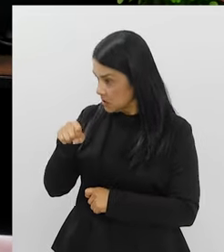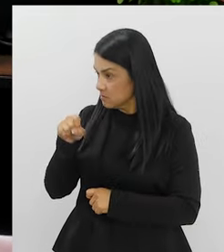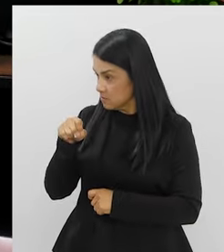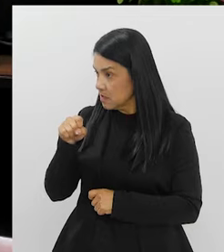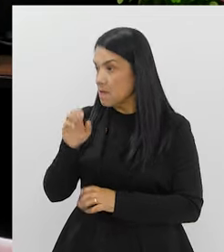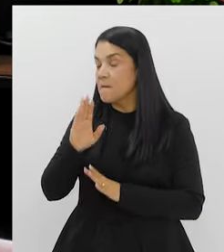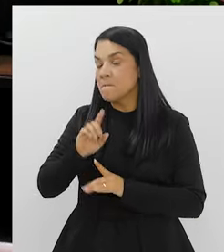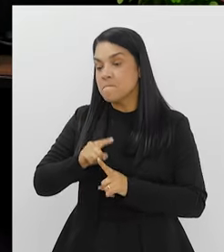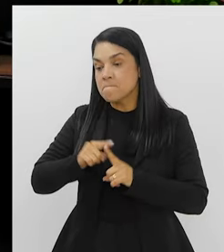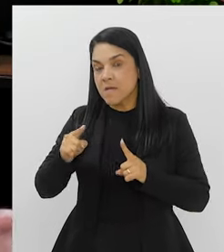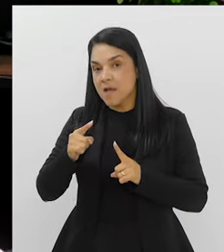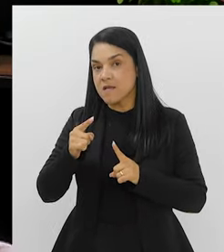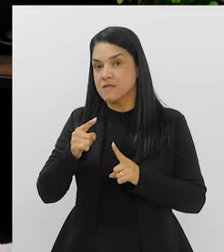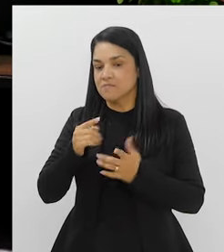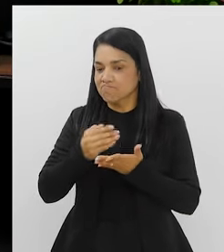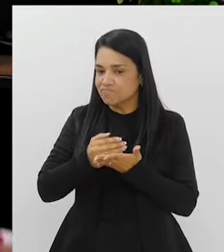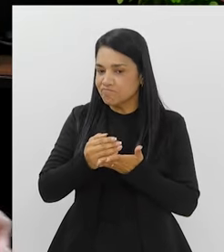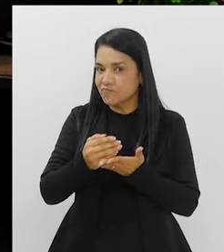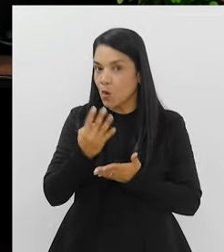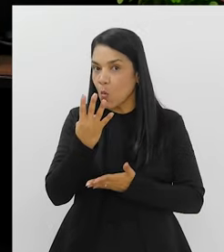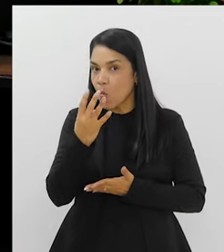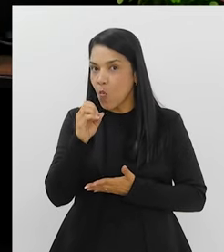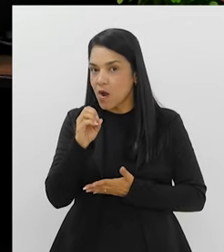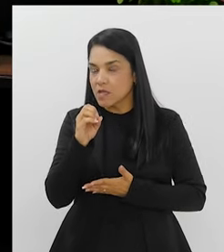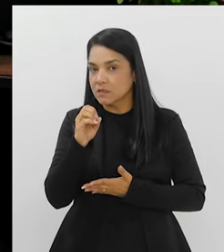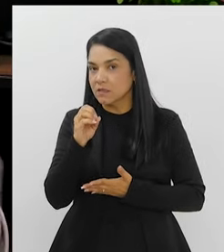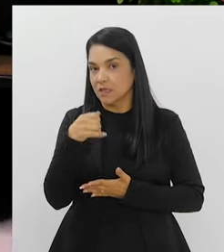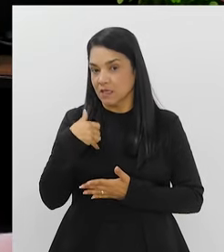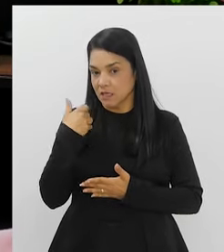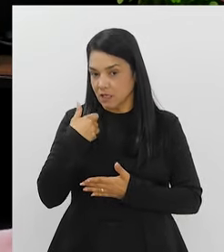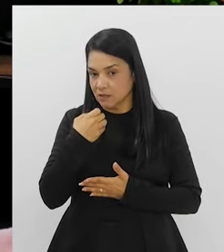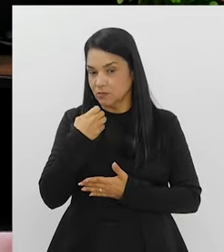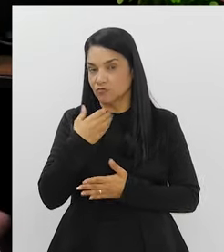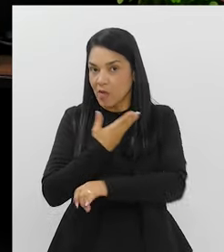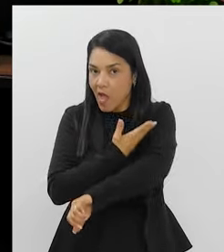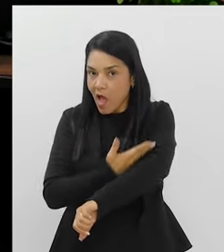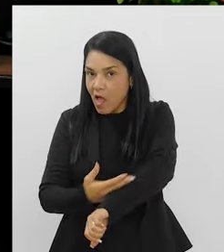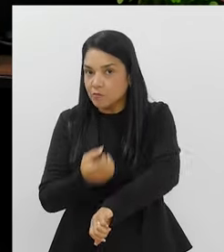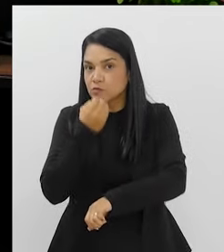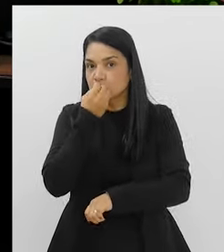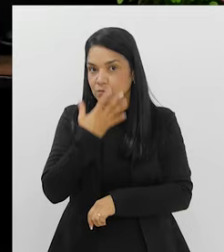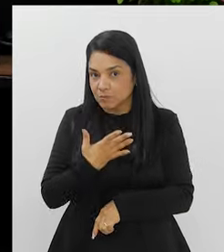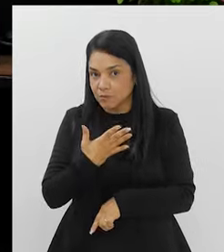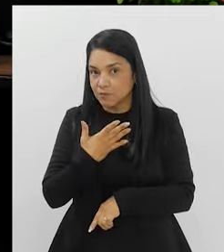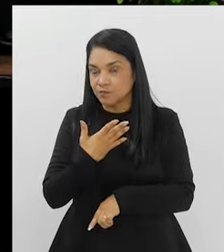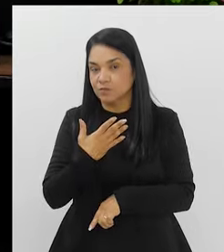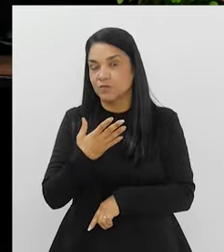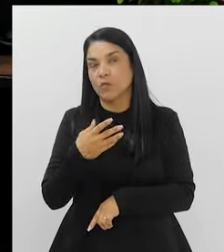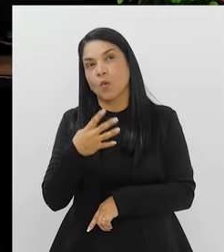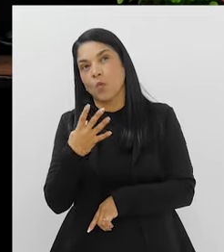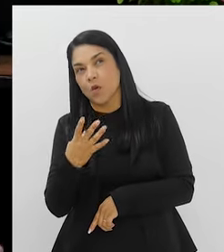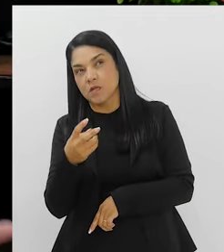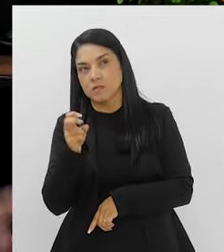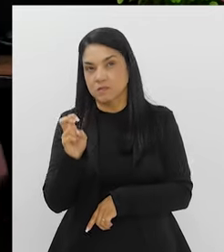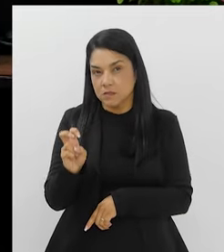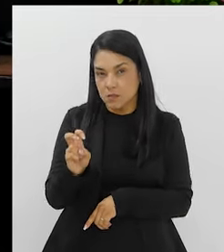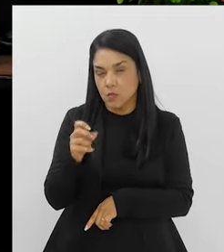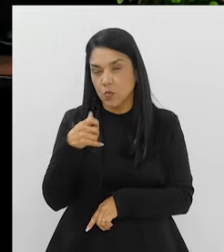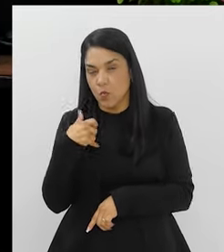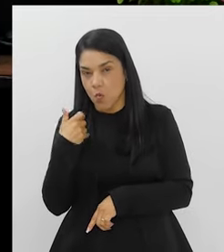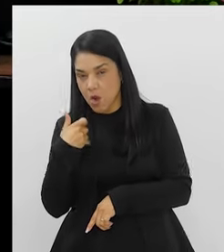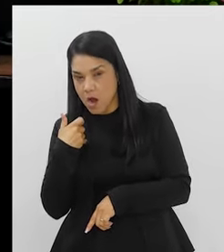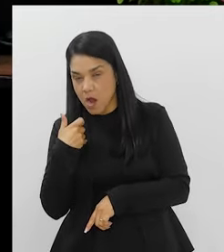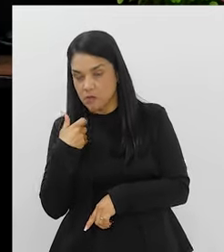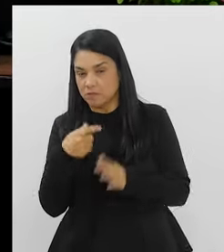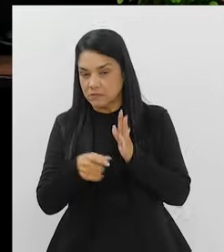existe. Só que se a partir dos 40 anos você tem hábitos bons e a partir dos 40, 45 anos, você começa já